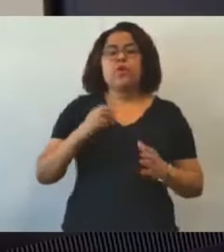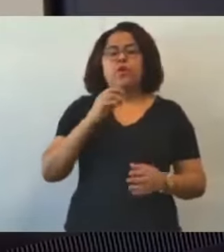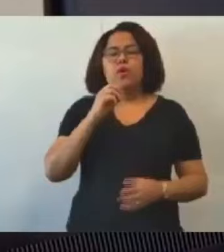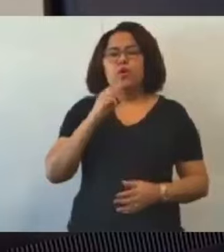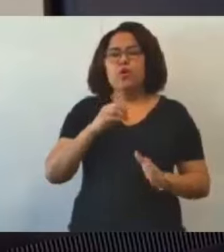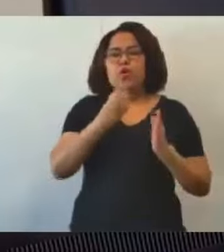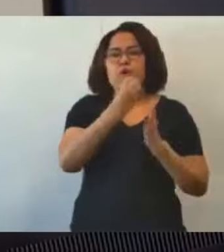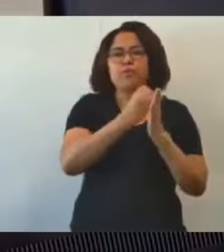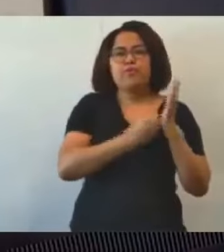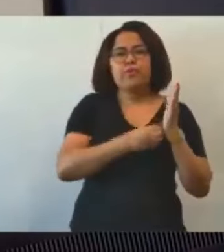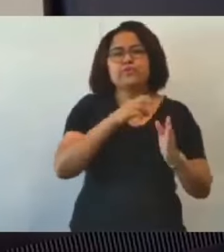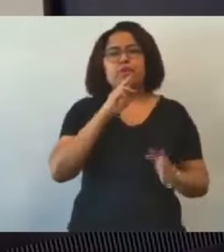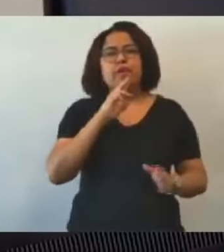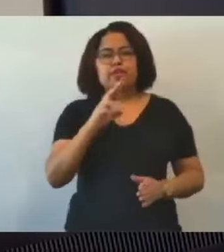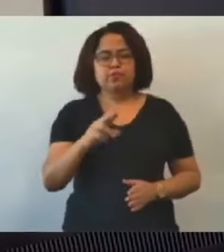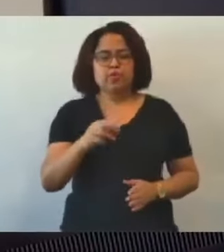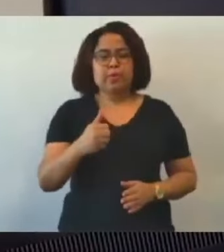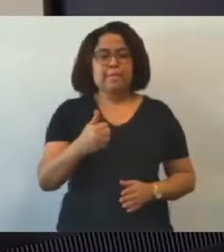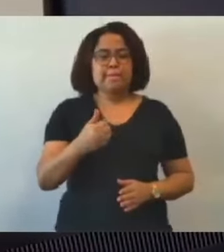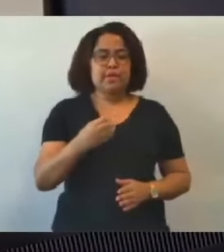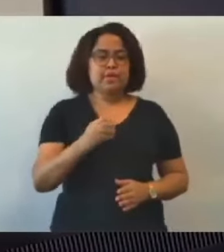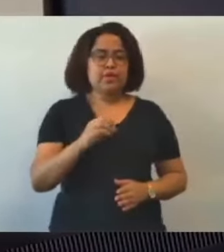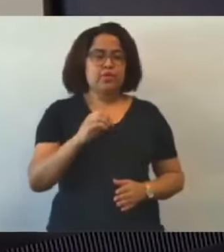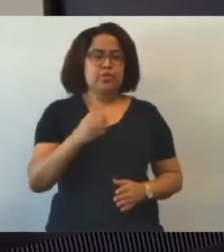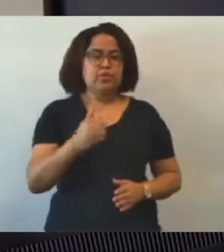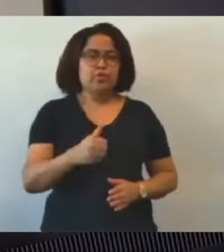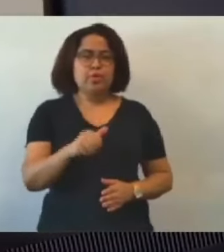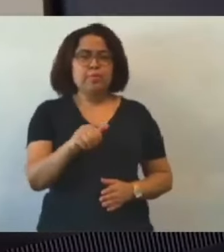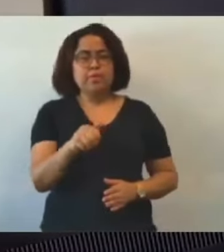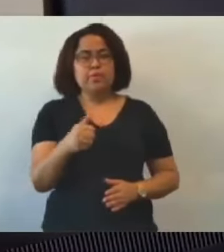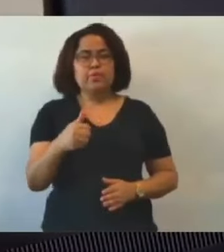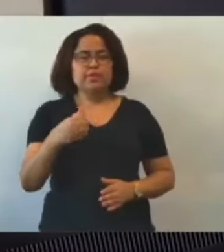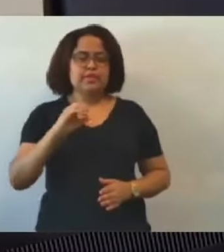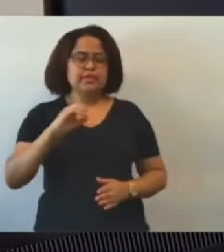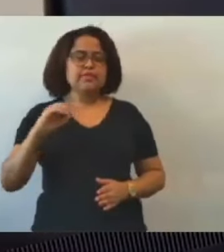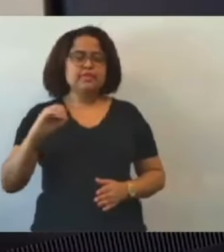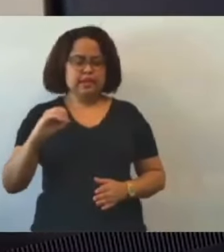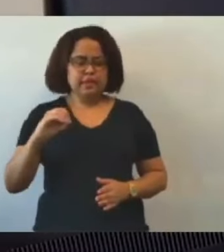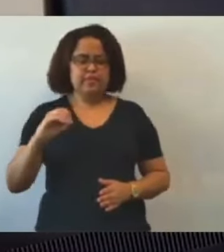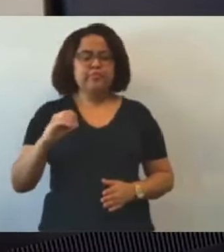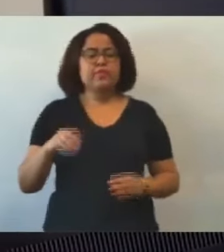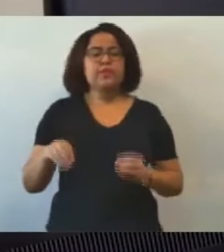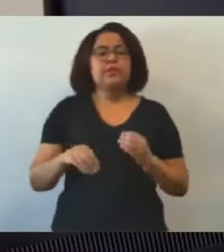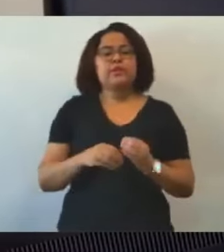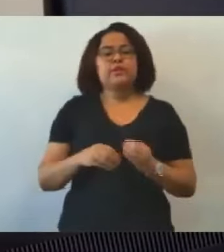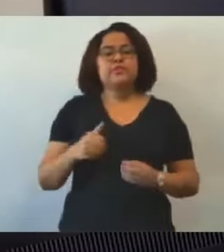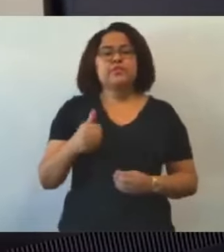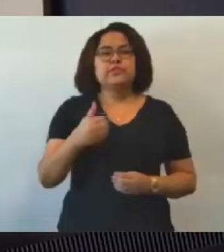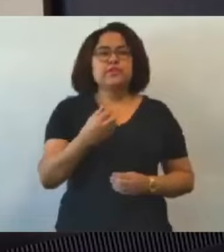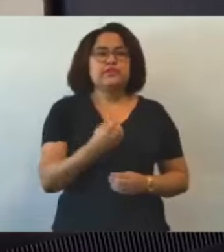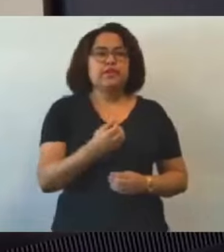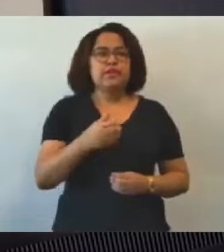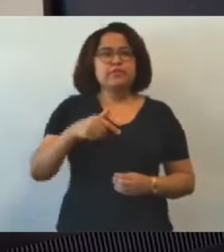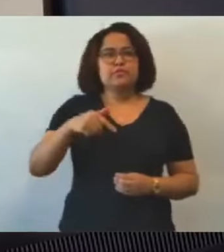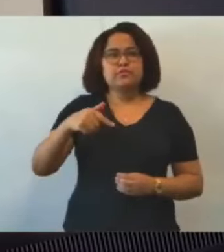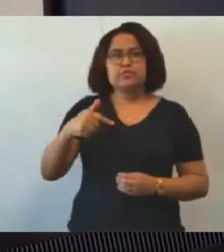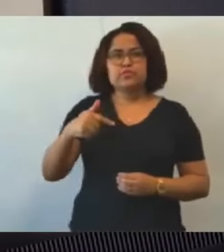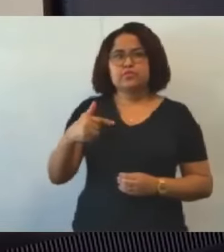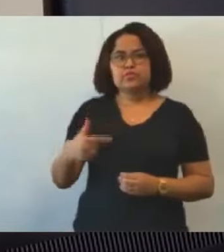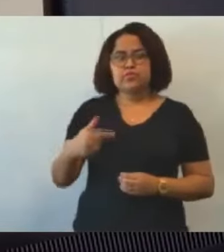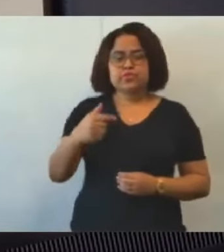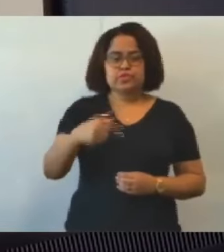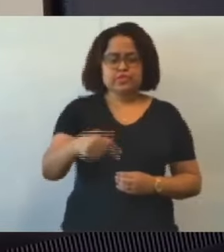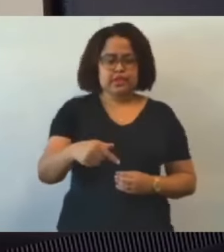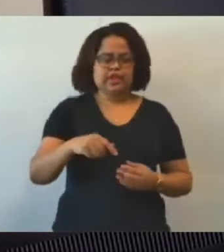comissão 1100, barra 2024, vinculado ao requerimento 1627, barra 2023. Autoria, vereador